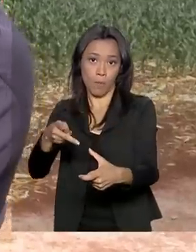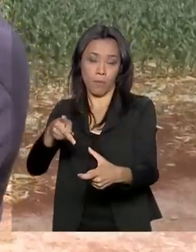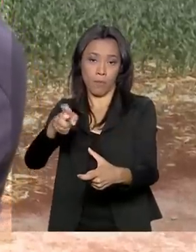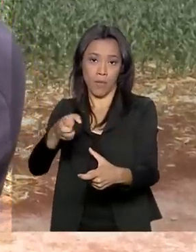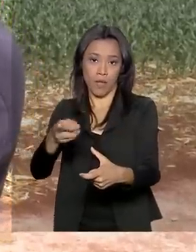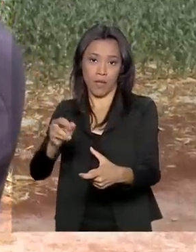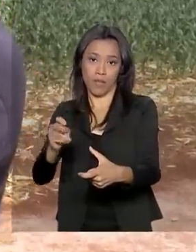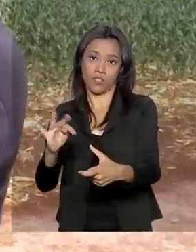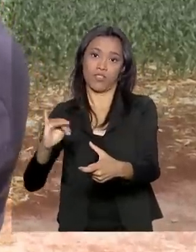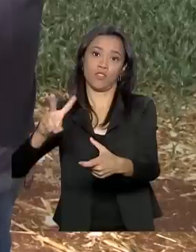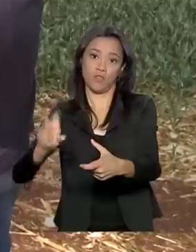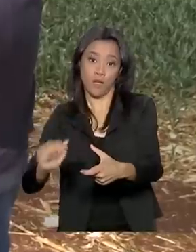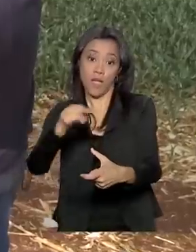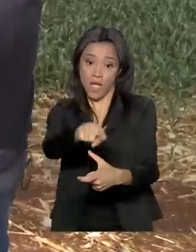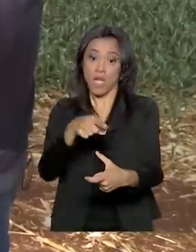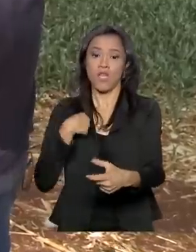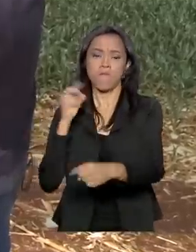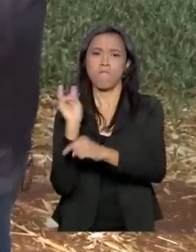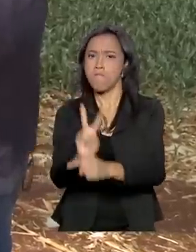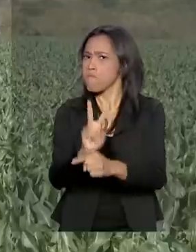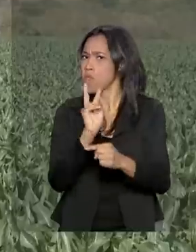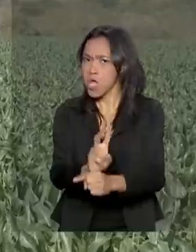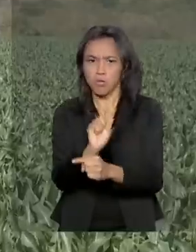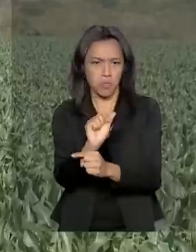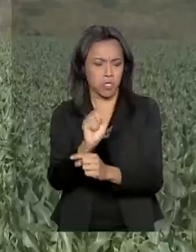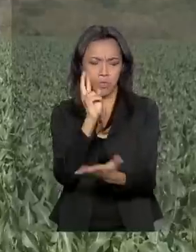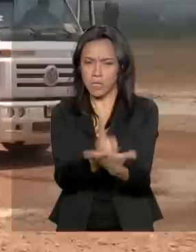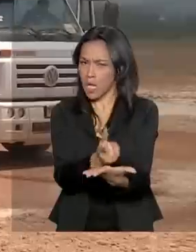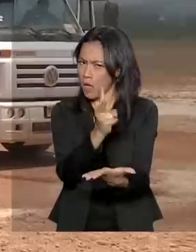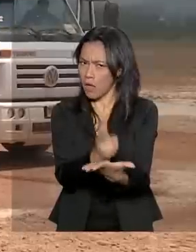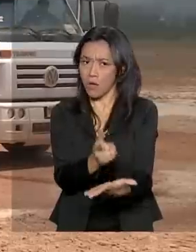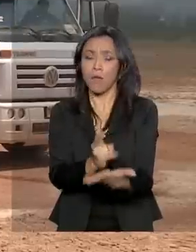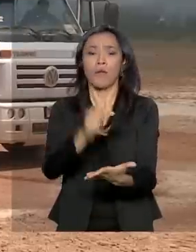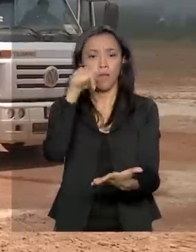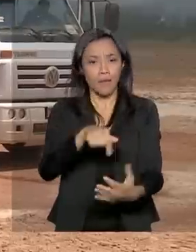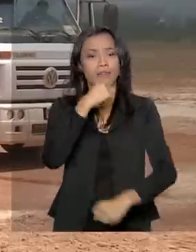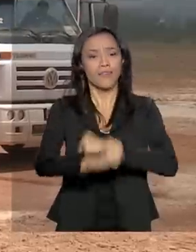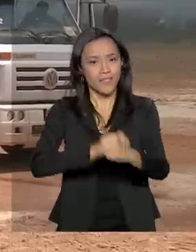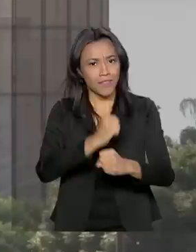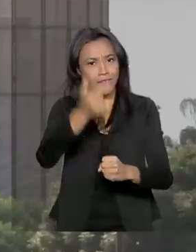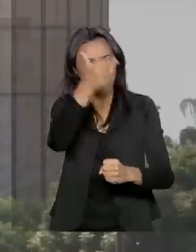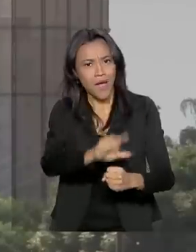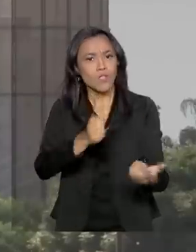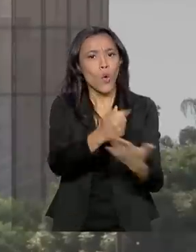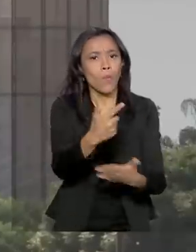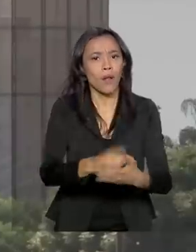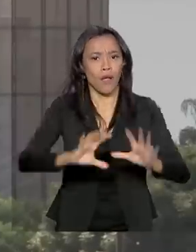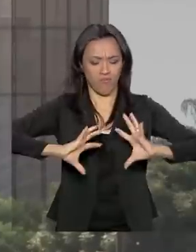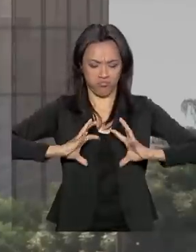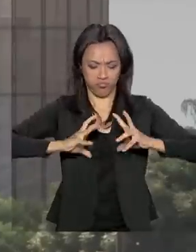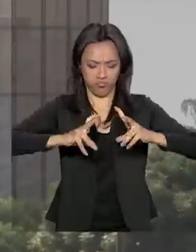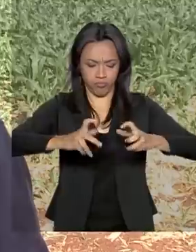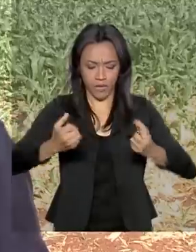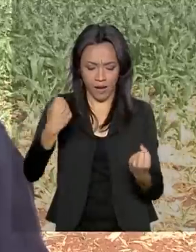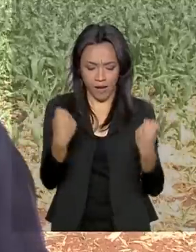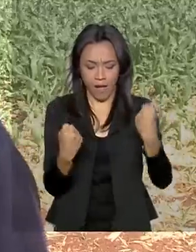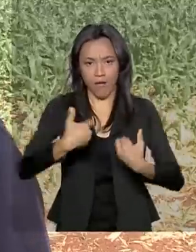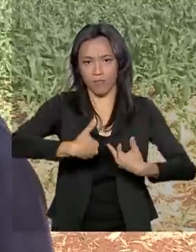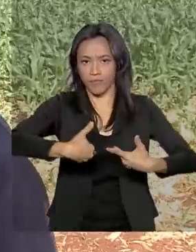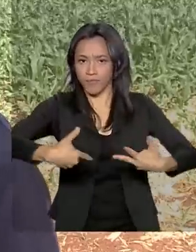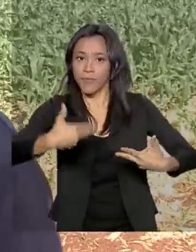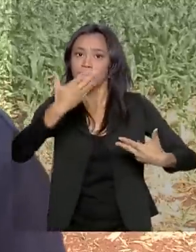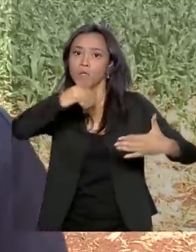empréstimos para custeio em toda a safra e que este ano vai investir em maquinário e armazenamento. A gente